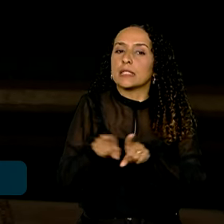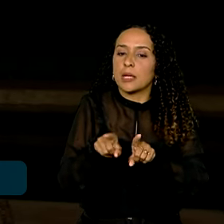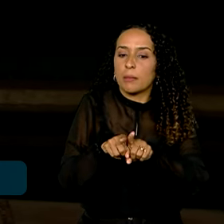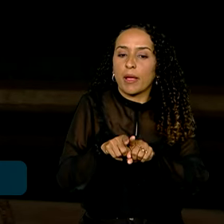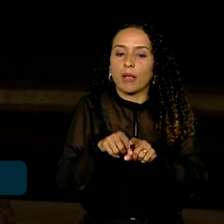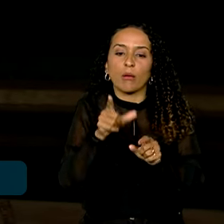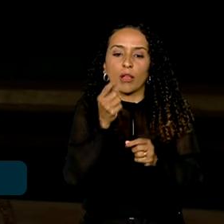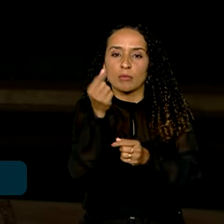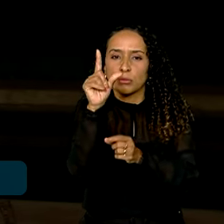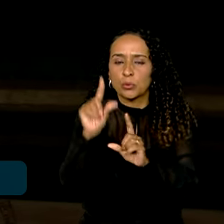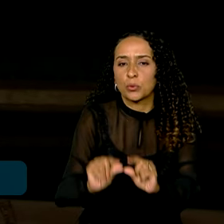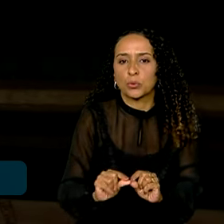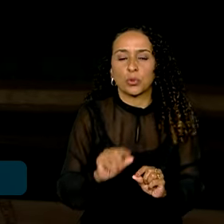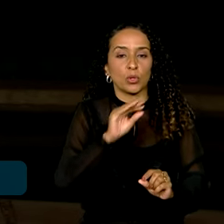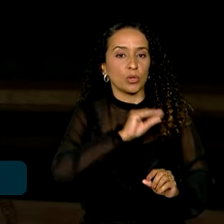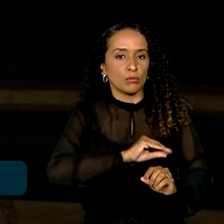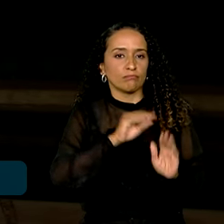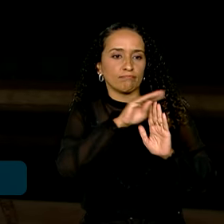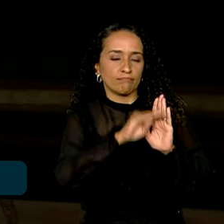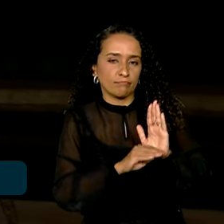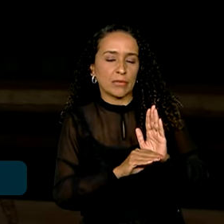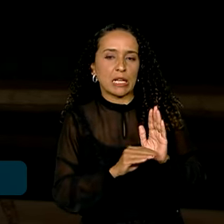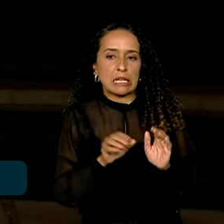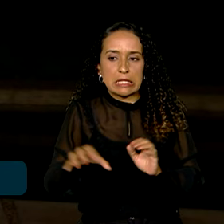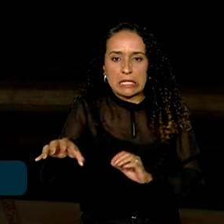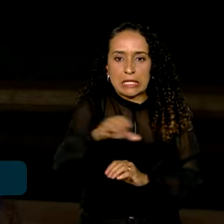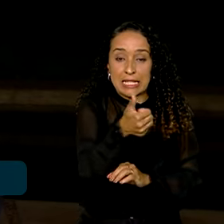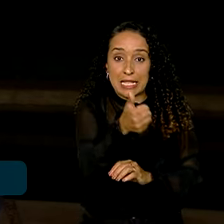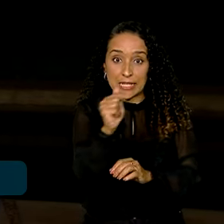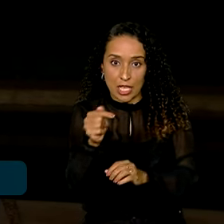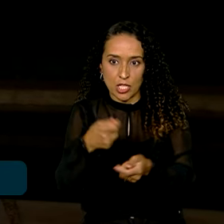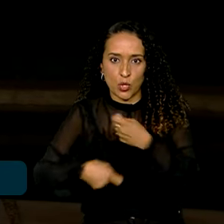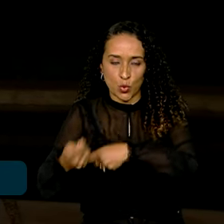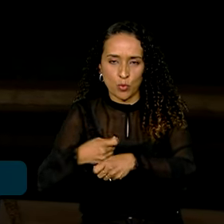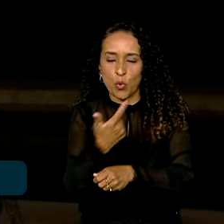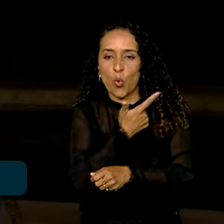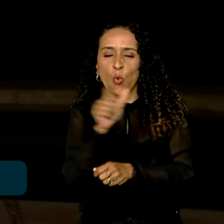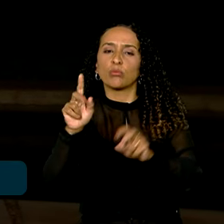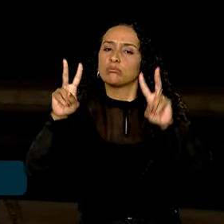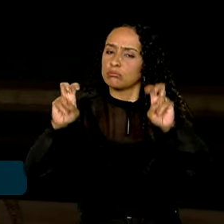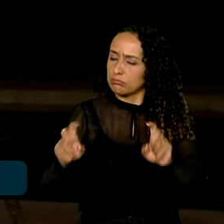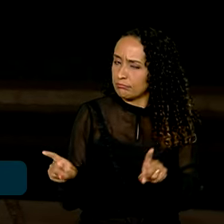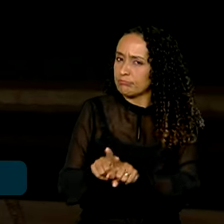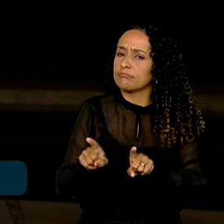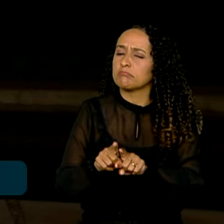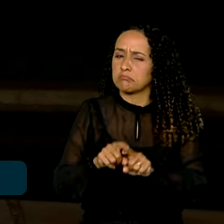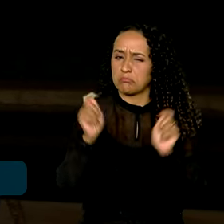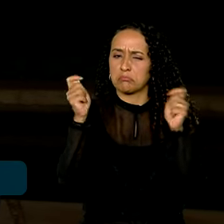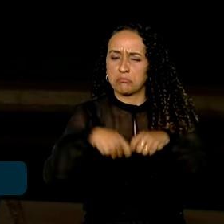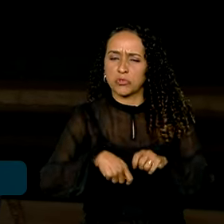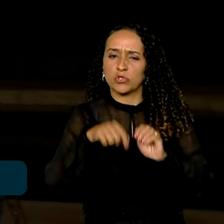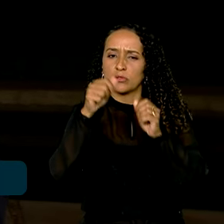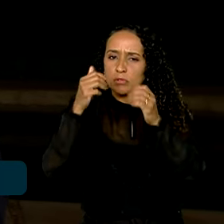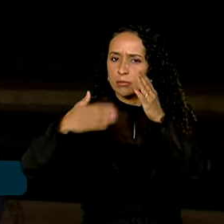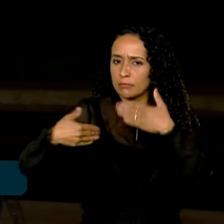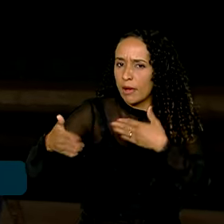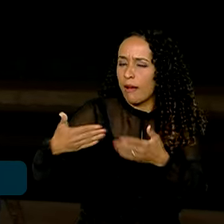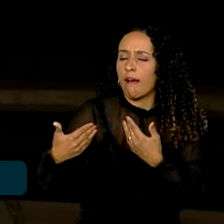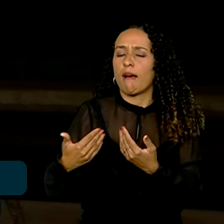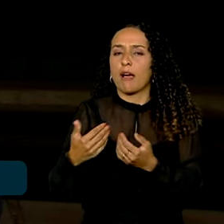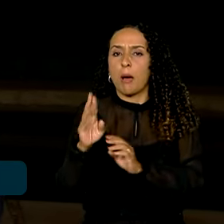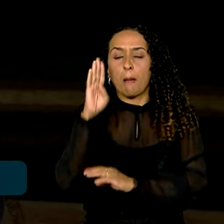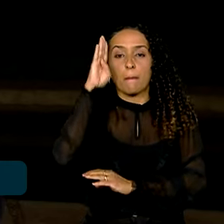desoneração da folha de pagamento a 17 setores da economia. Outros assuntos também devem ser tratados no encontro com